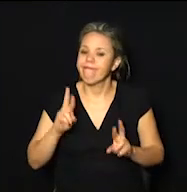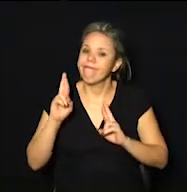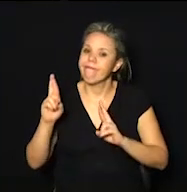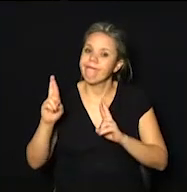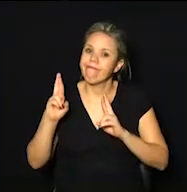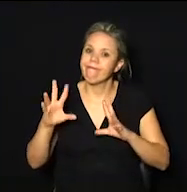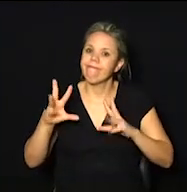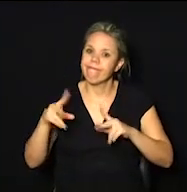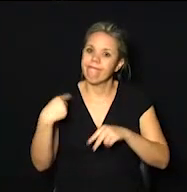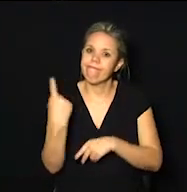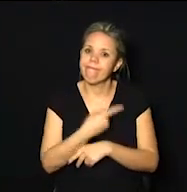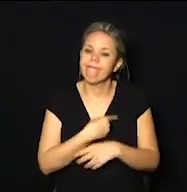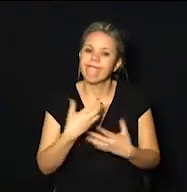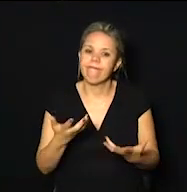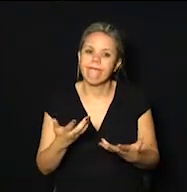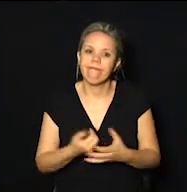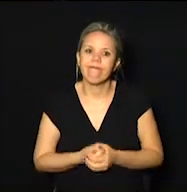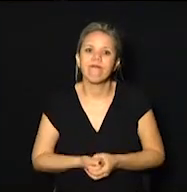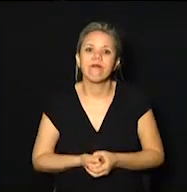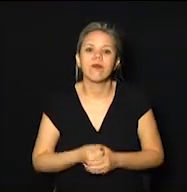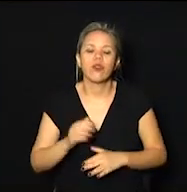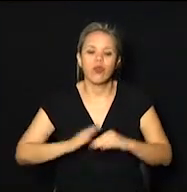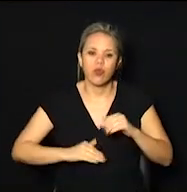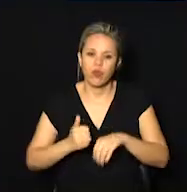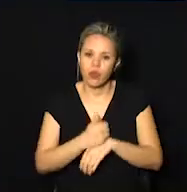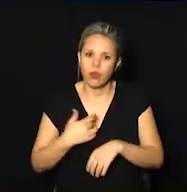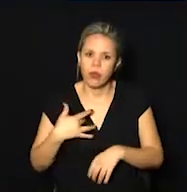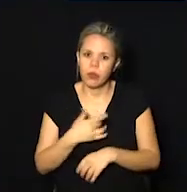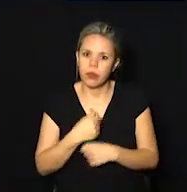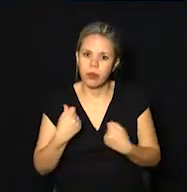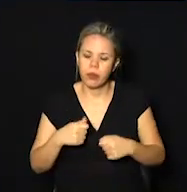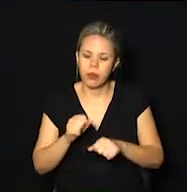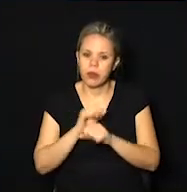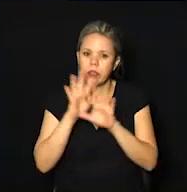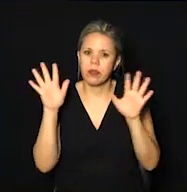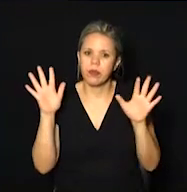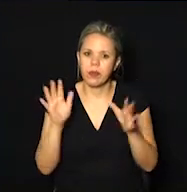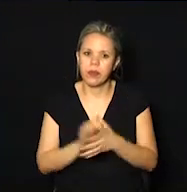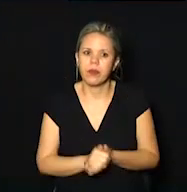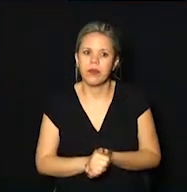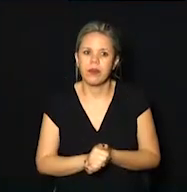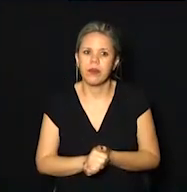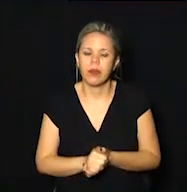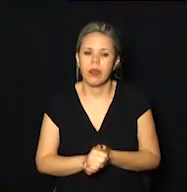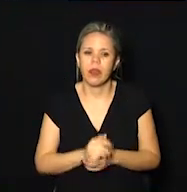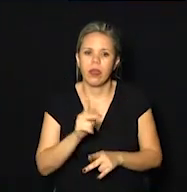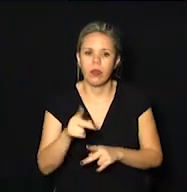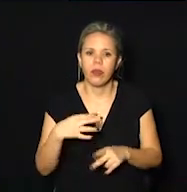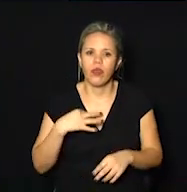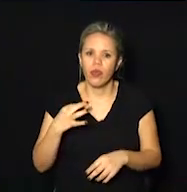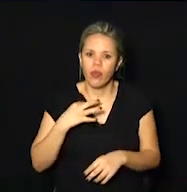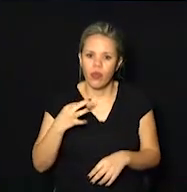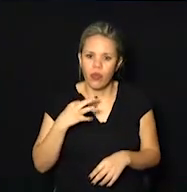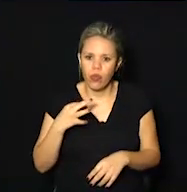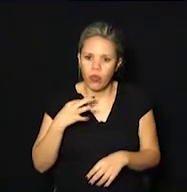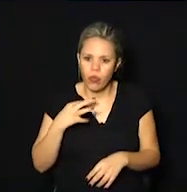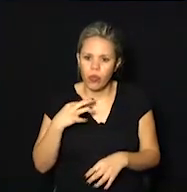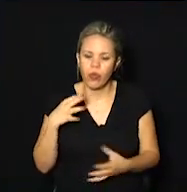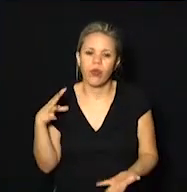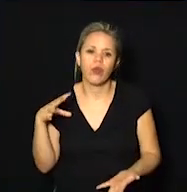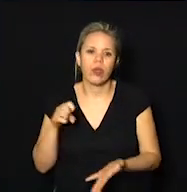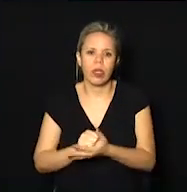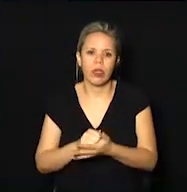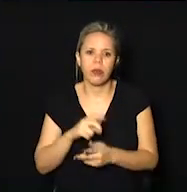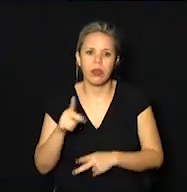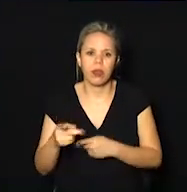de todos nós, primeiro os profissionais da saúde, deixando bem claro que eles se voluntariaram, eles se cadastraram